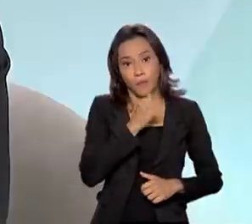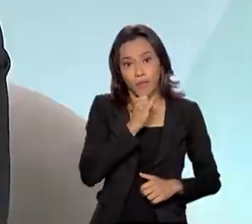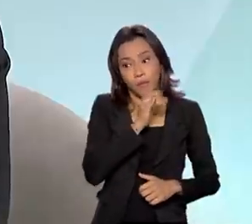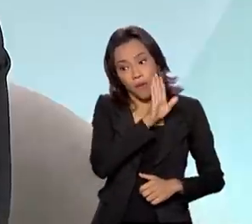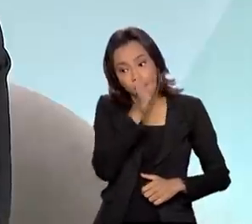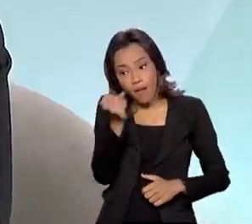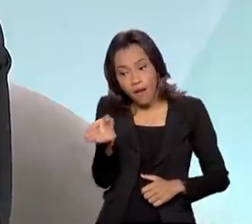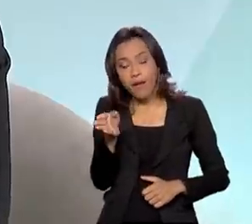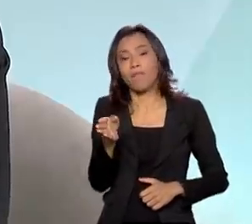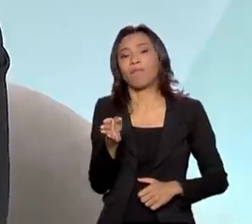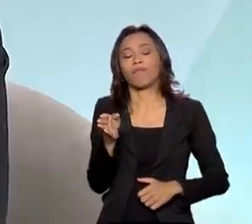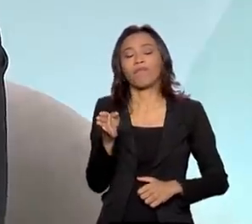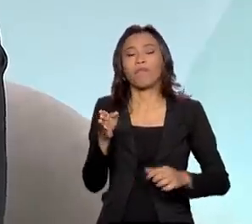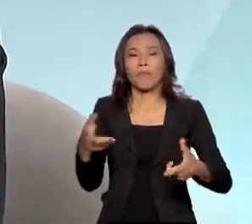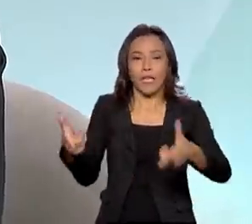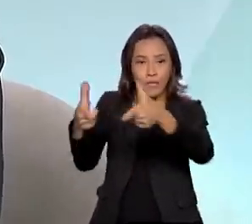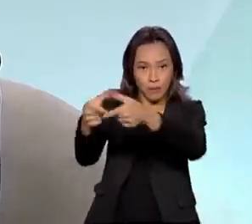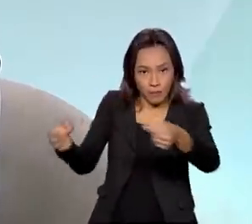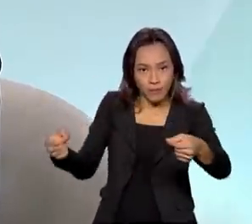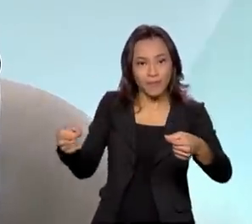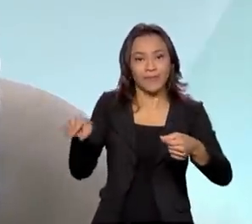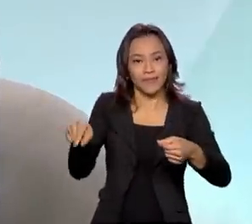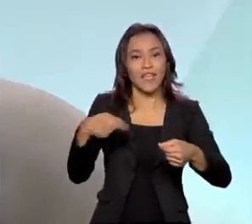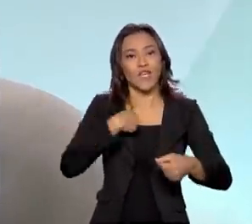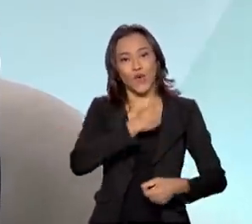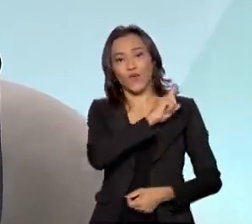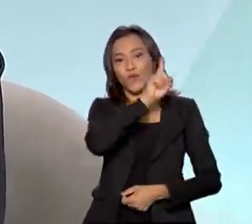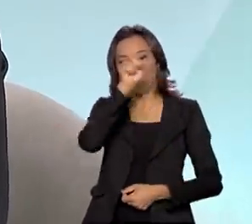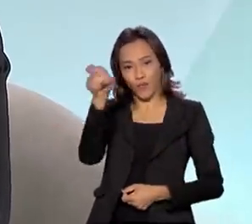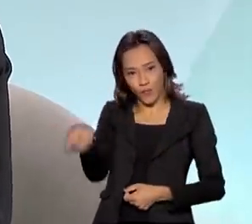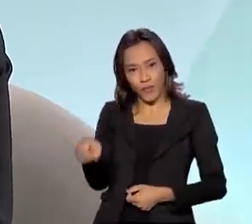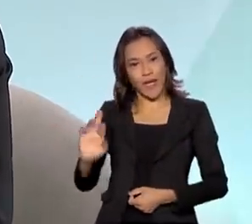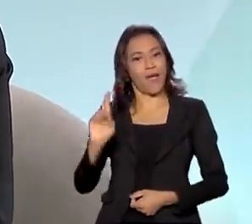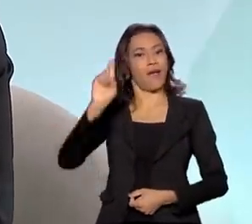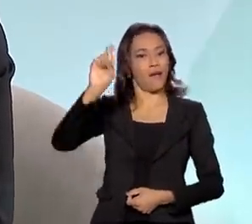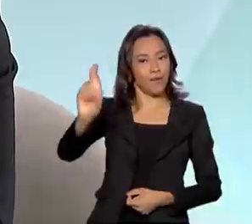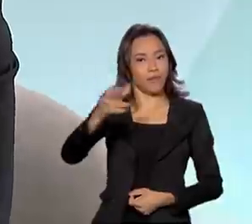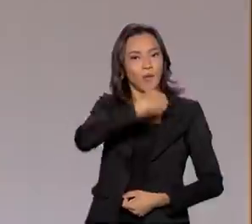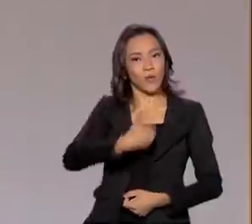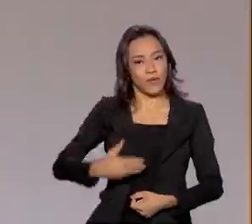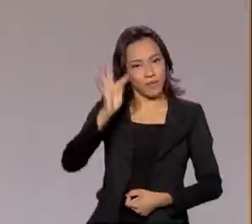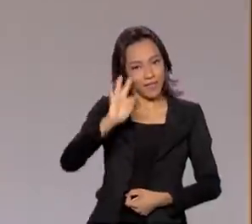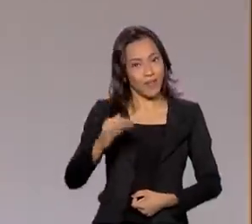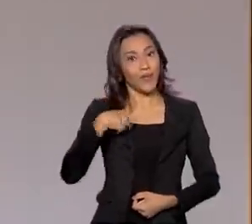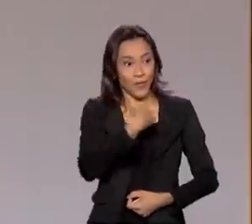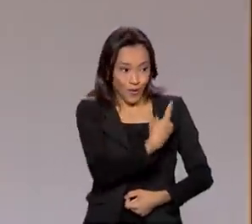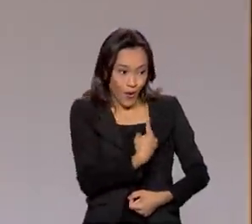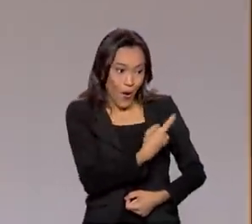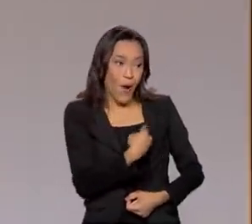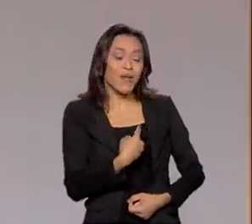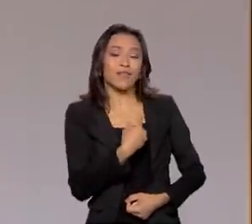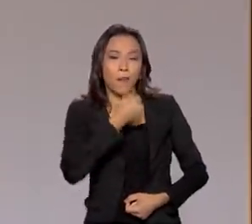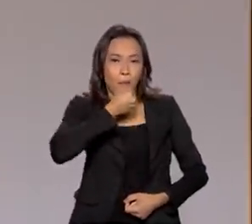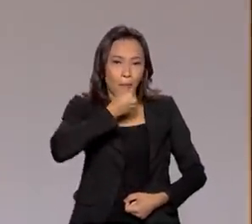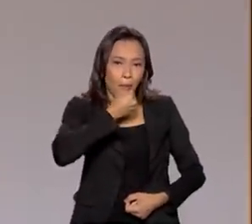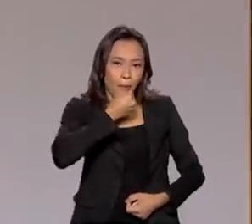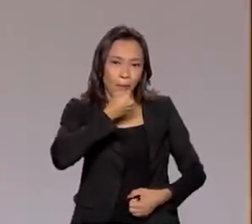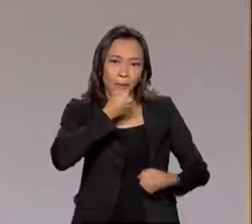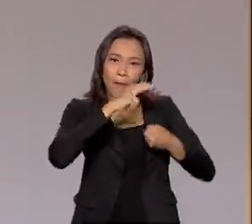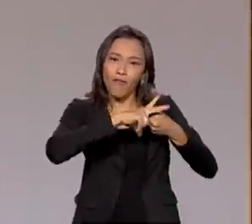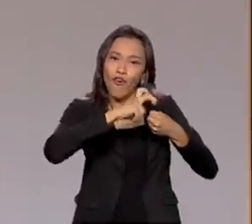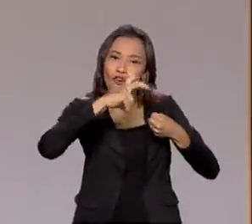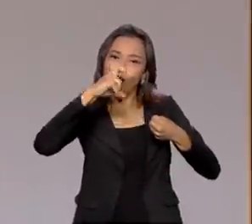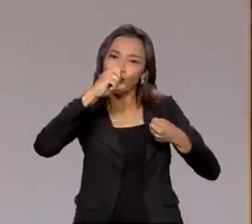exemplo, que eu tive a grande satisfação de poder estar lá representando o governo brasileiro. Inclusive, fizemos lá transmissão para a Voz do Brasil